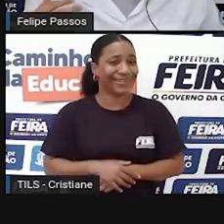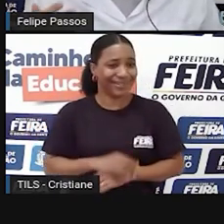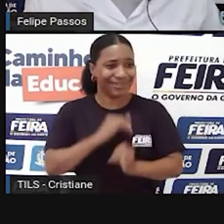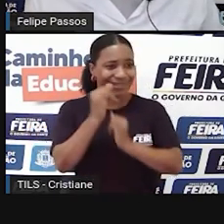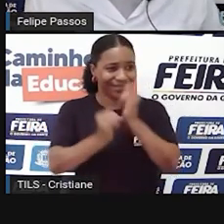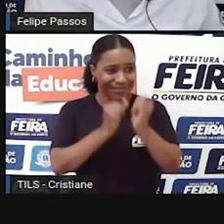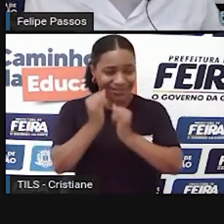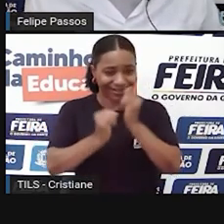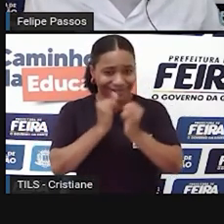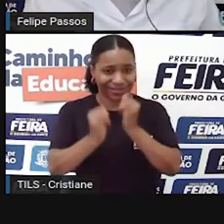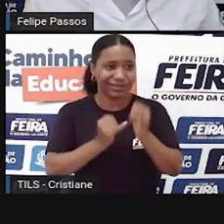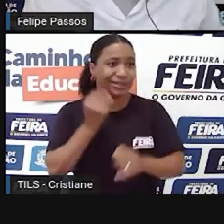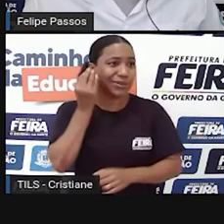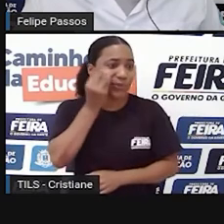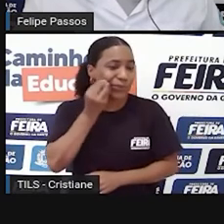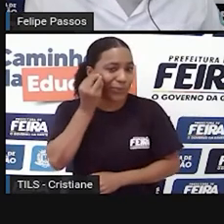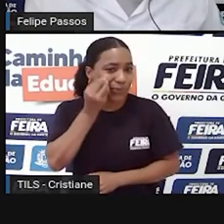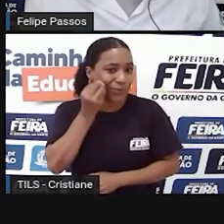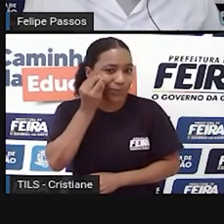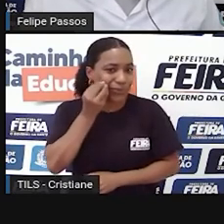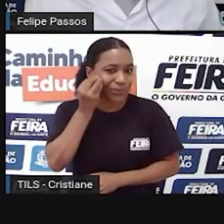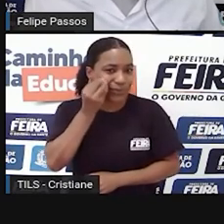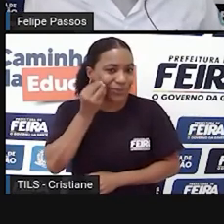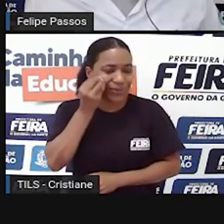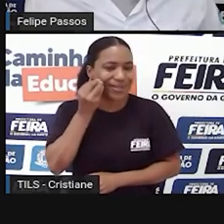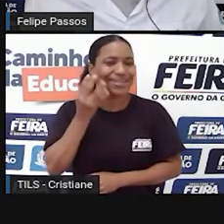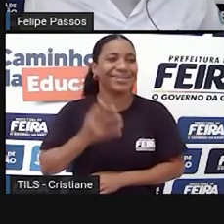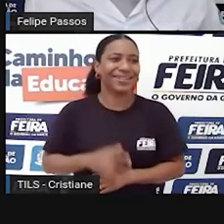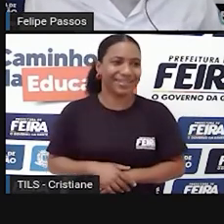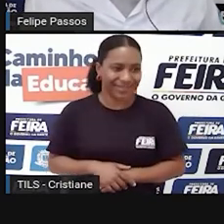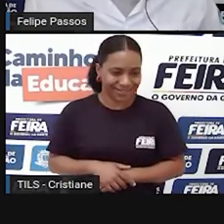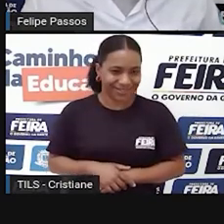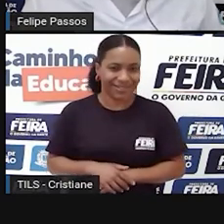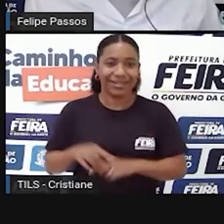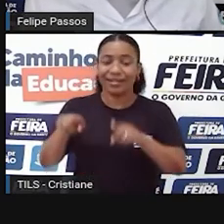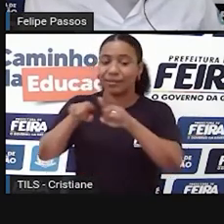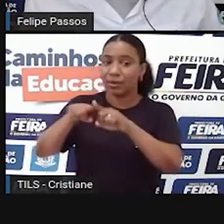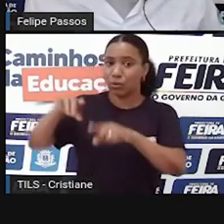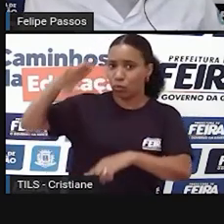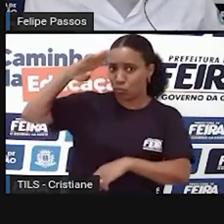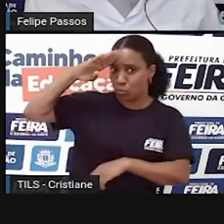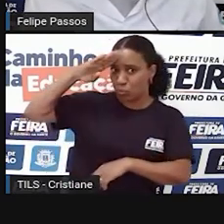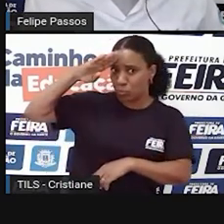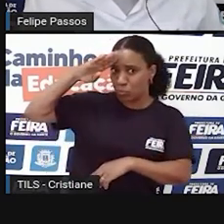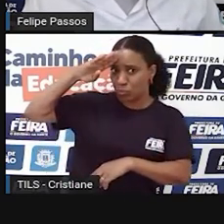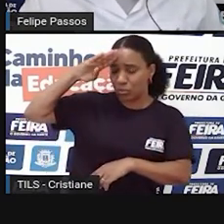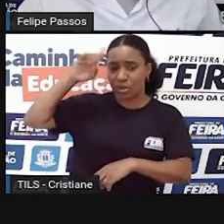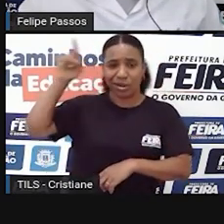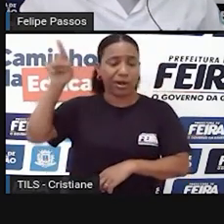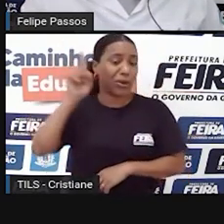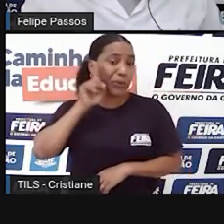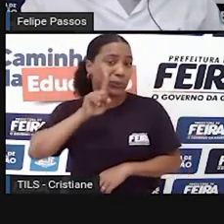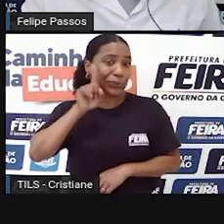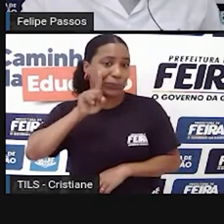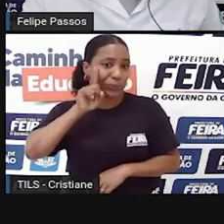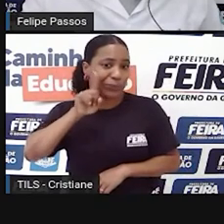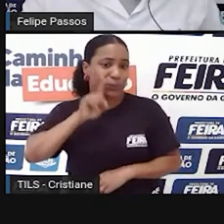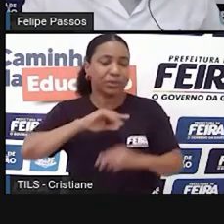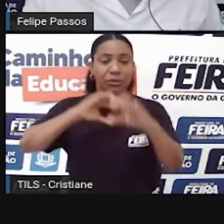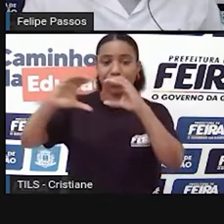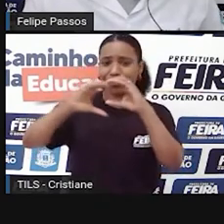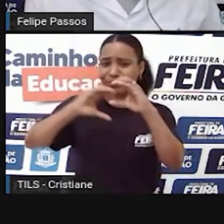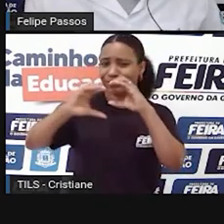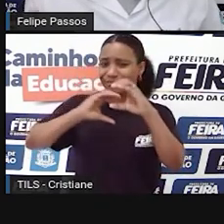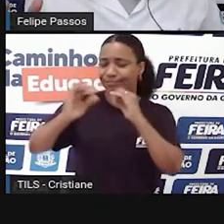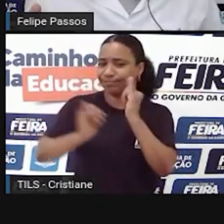Experimentos científicos, comunicação interna do exército, principalmente dos Estados Unidos. Então a internet,